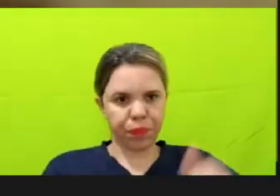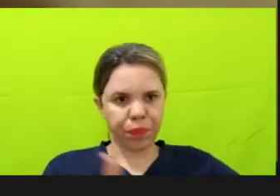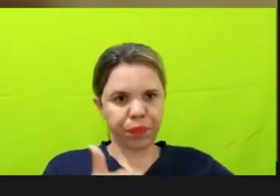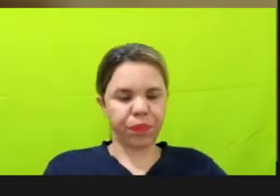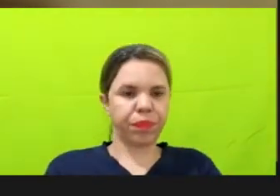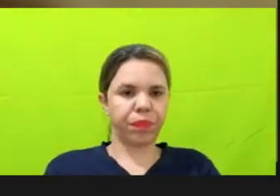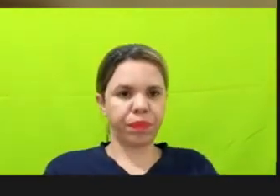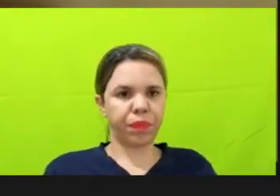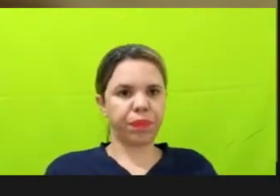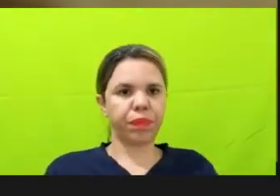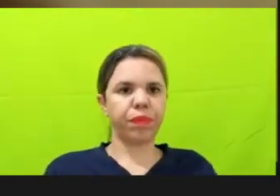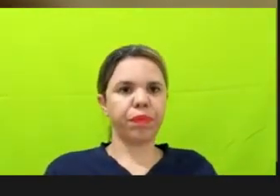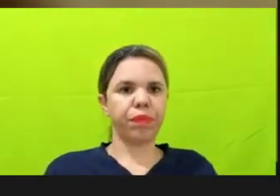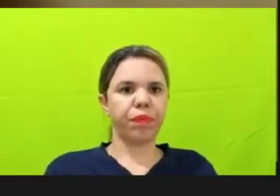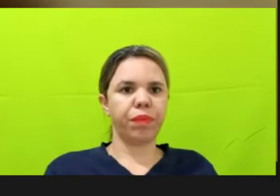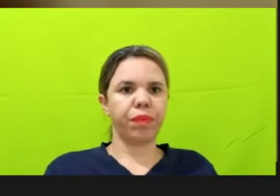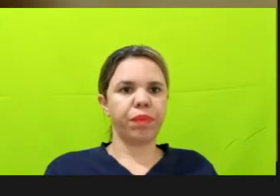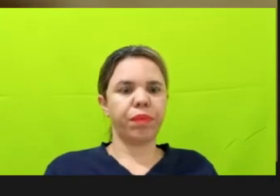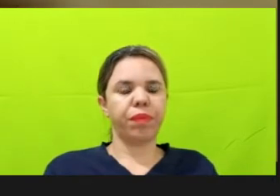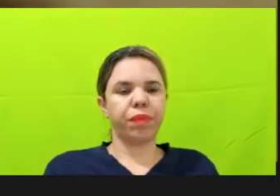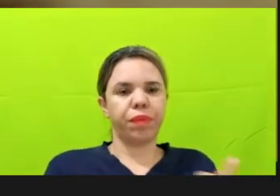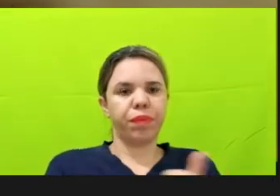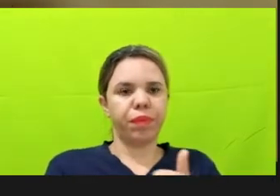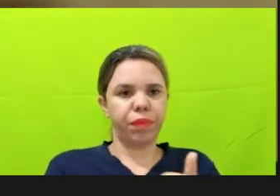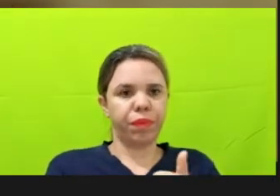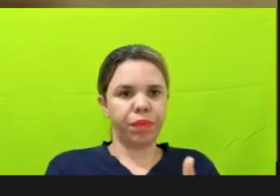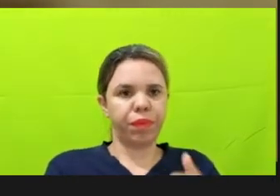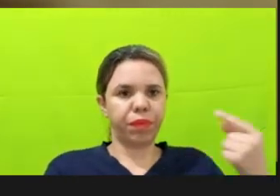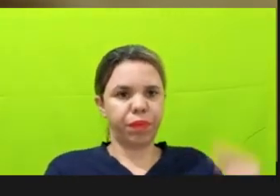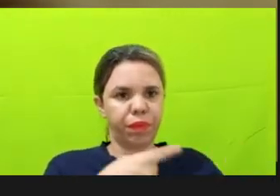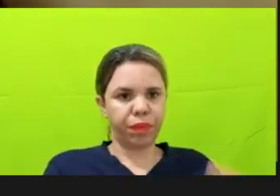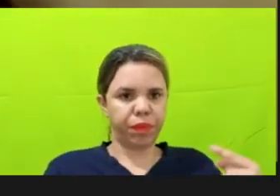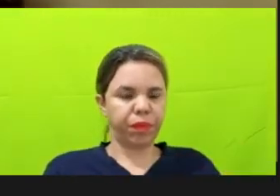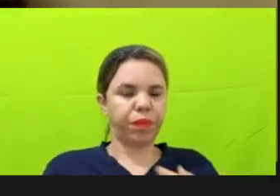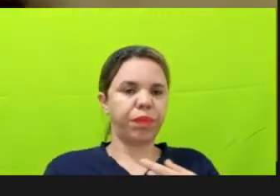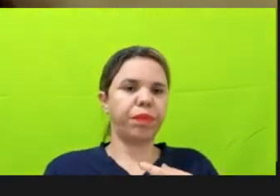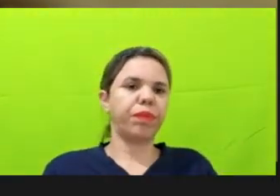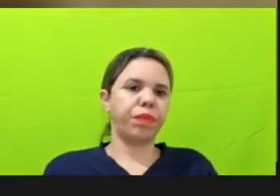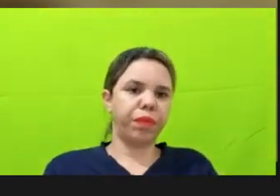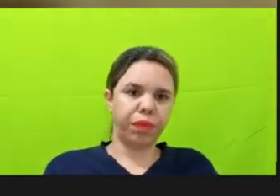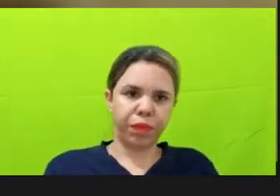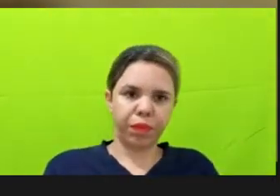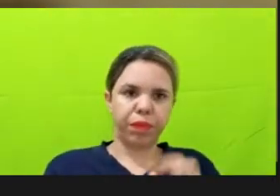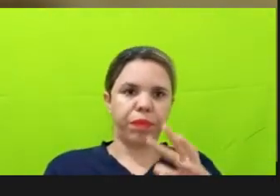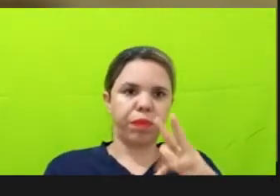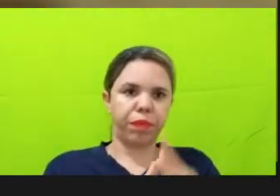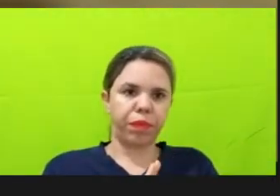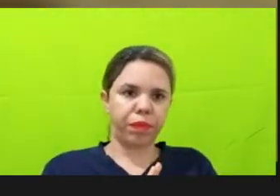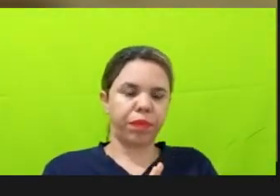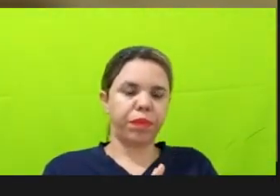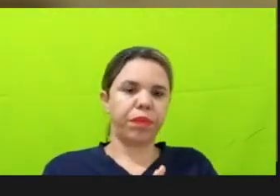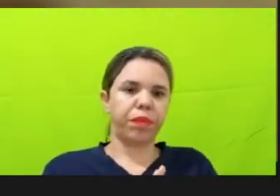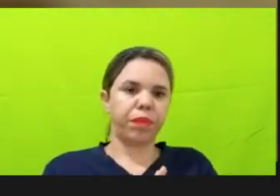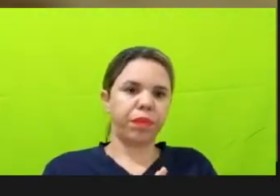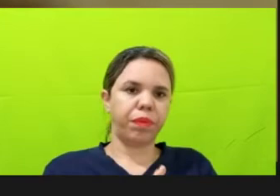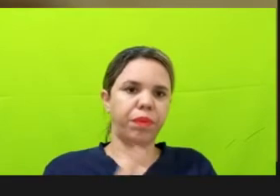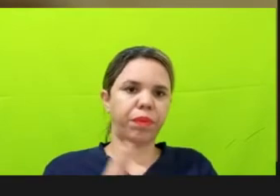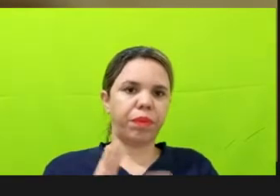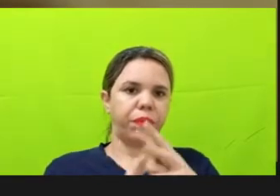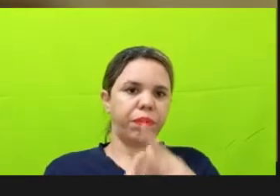que a área relacionada a políticas públicas socioambientais do Ministério do Meio Ambiente,